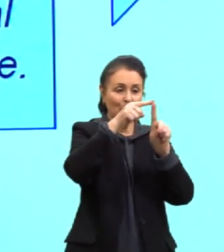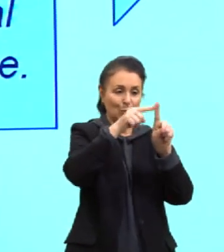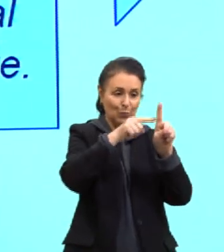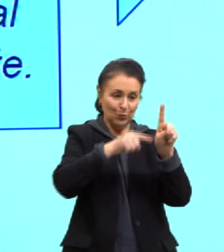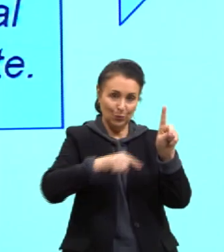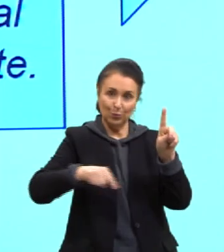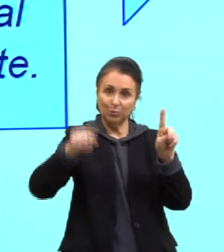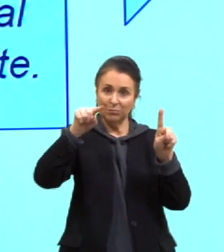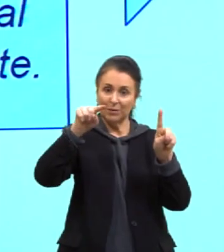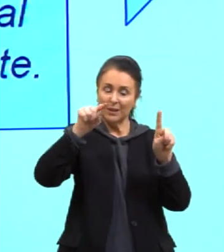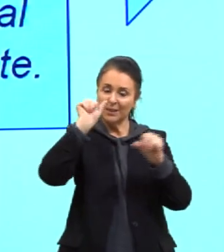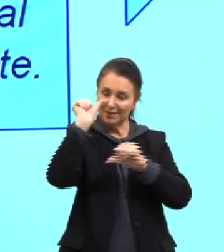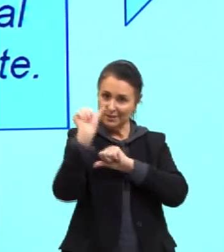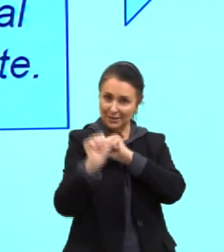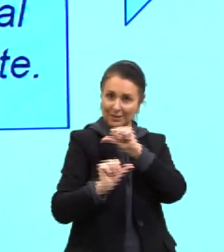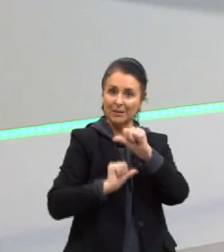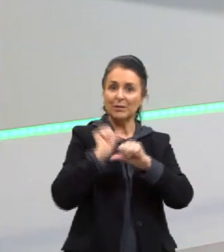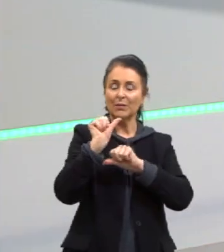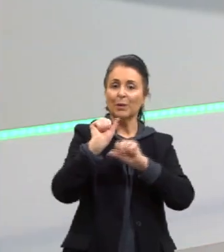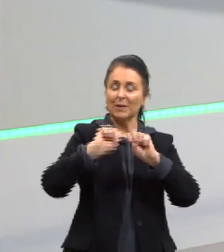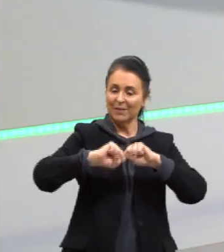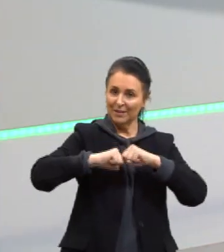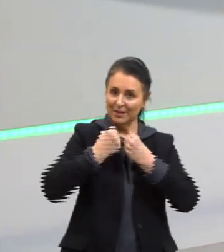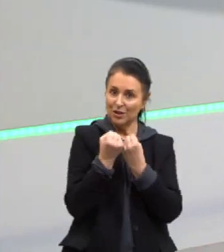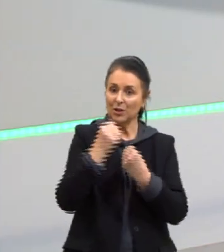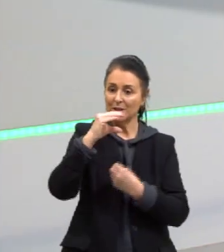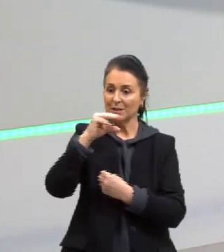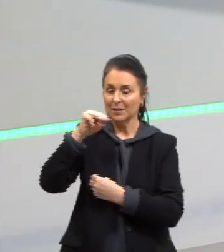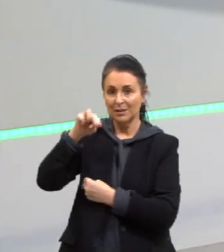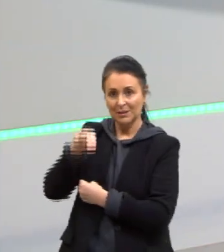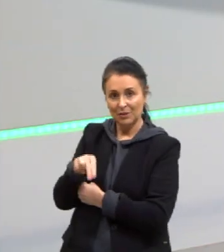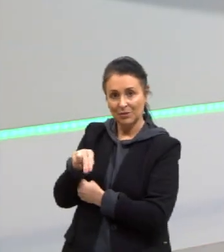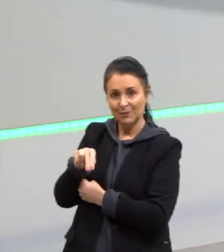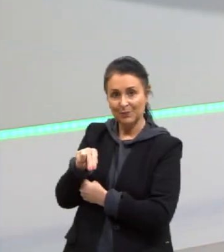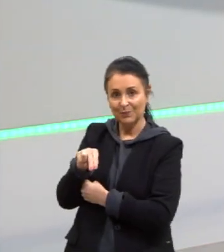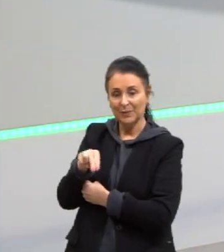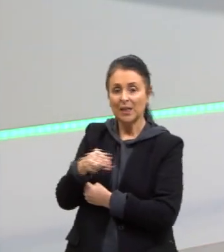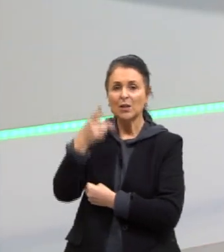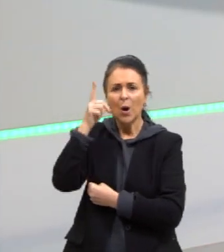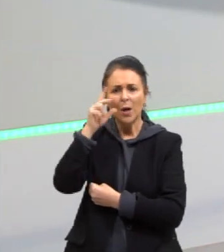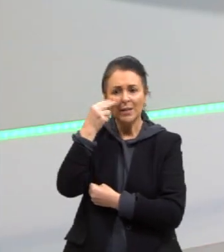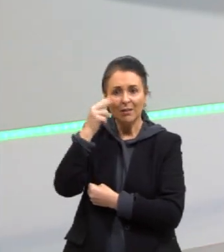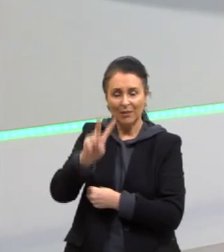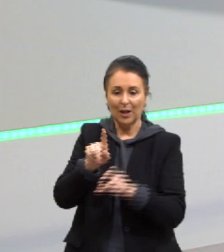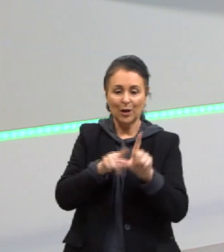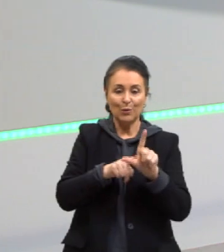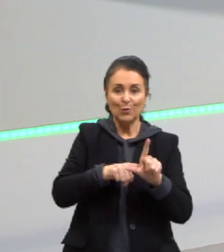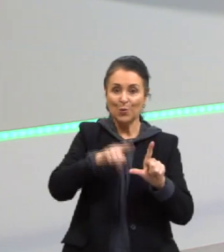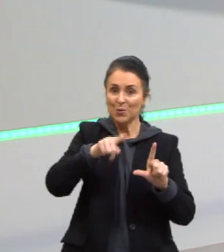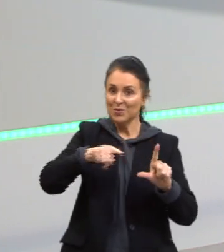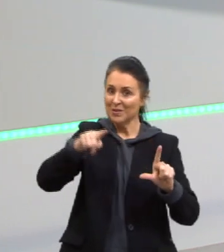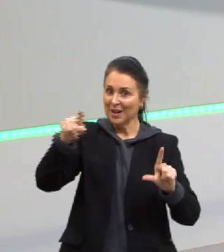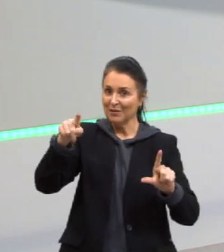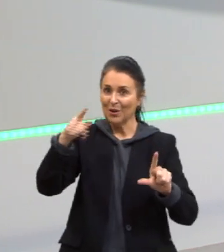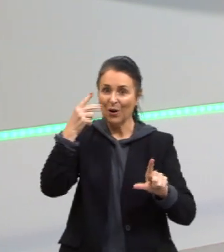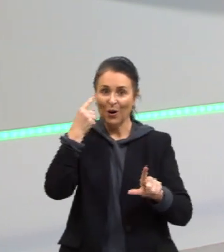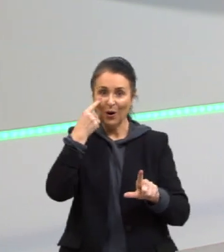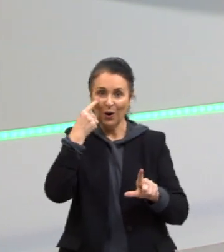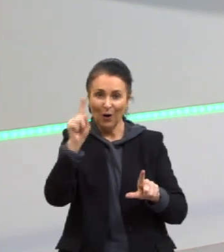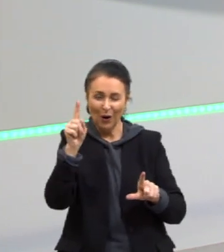se transforma em uma energia cinética. Então, aqui a gente consegue ver nos gráficos, pessoal, vocês conseguindo